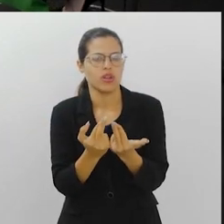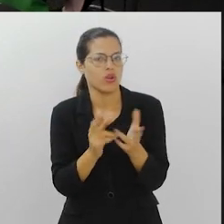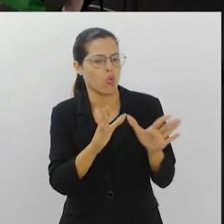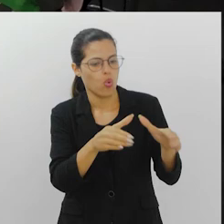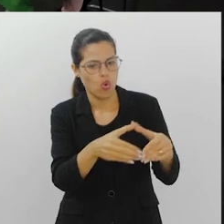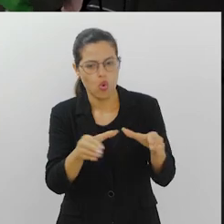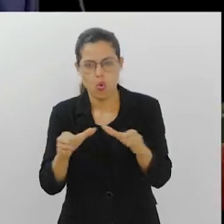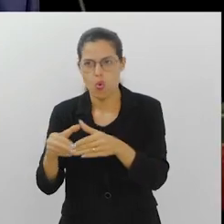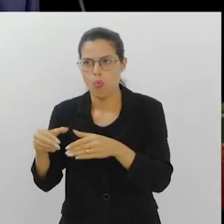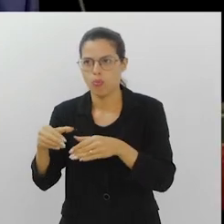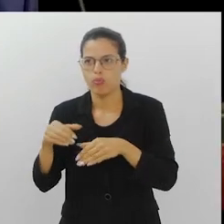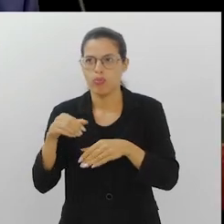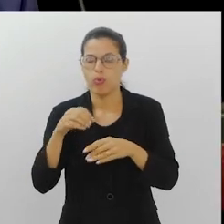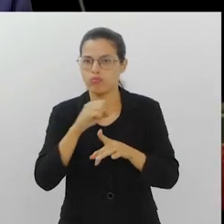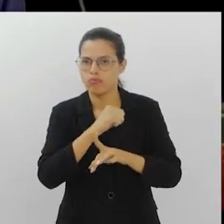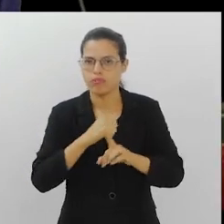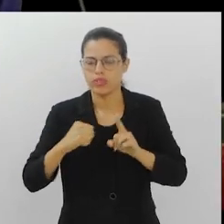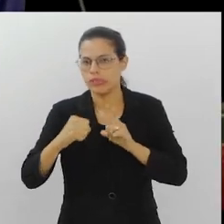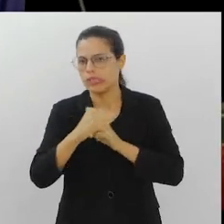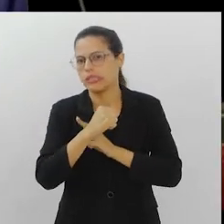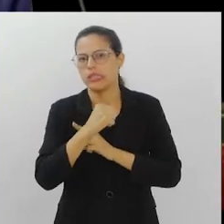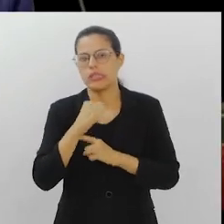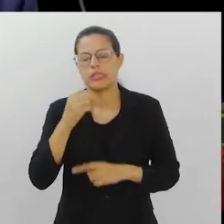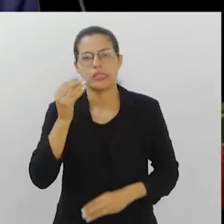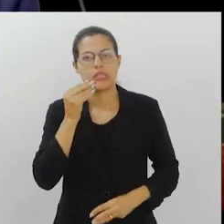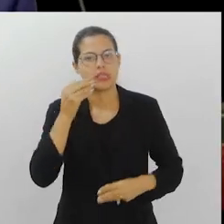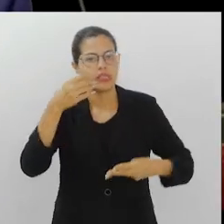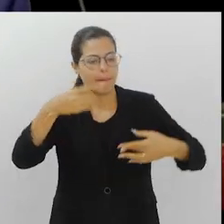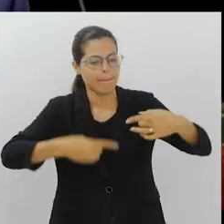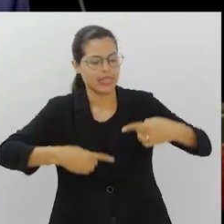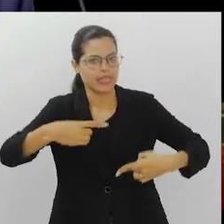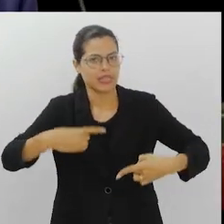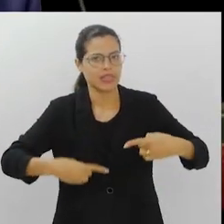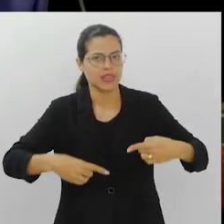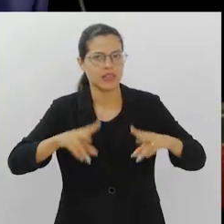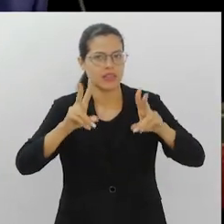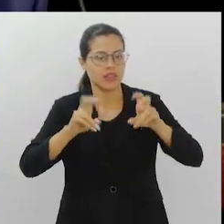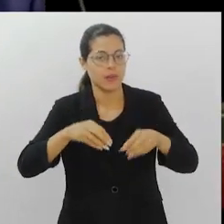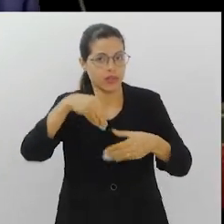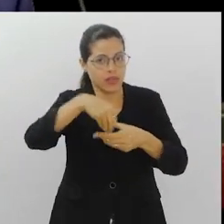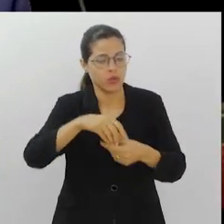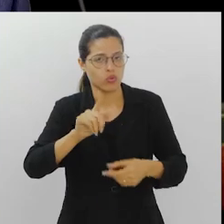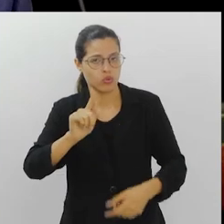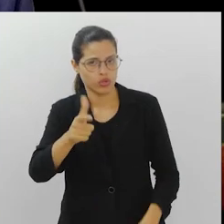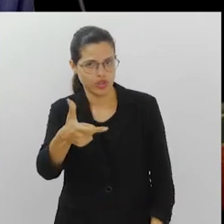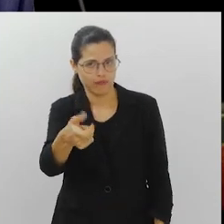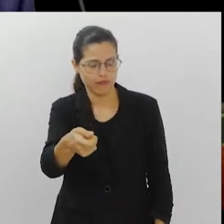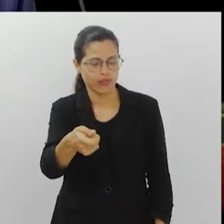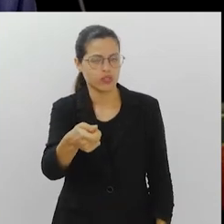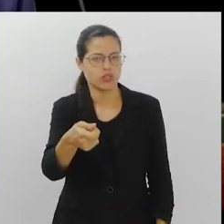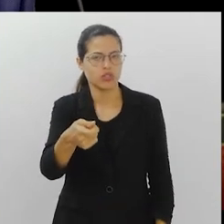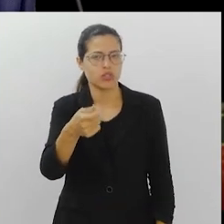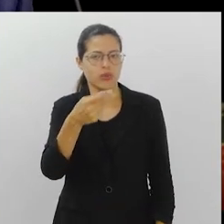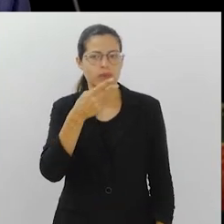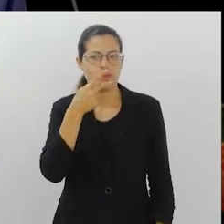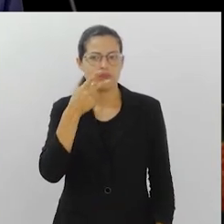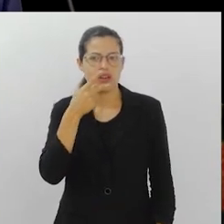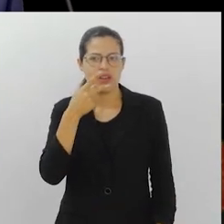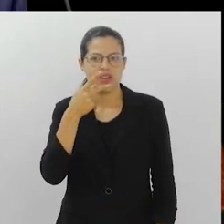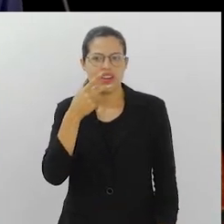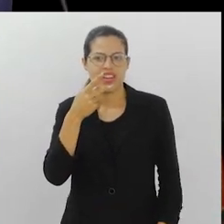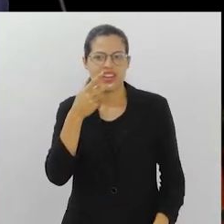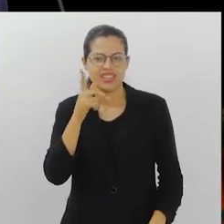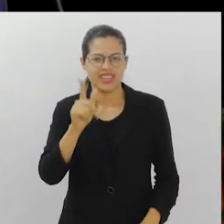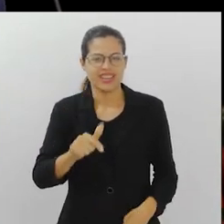indicações da sociedade para que a gente possa debater dentro de um tema, dentro do G20. Então, é assim, como eu diria, é